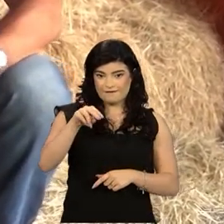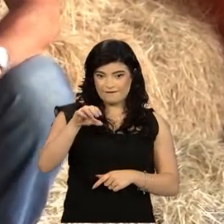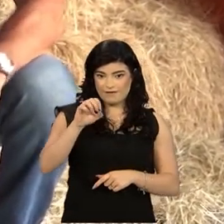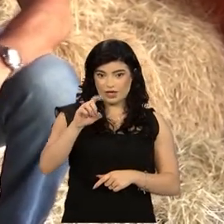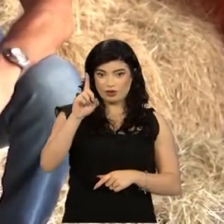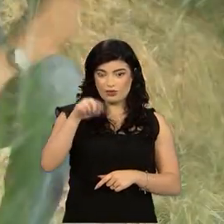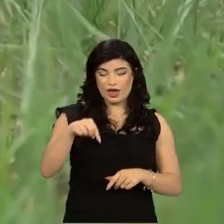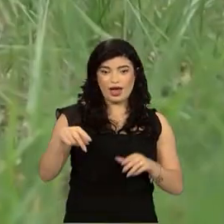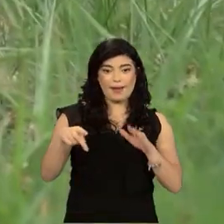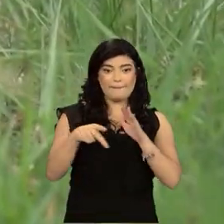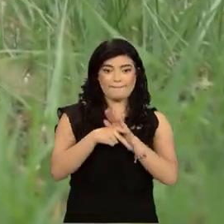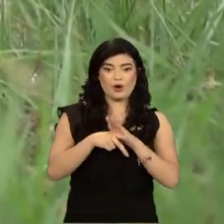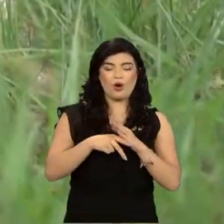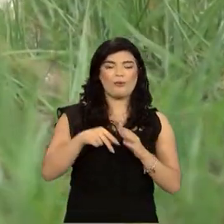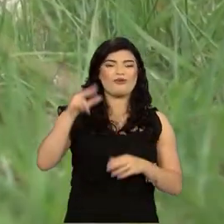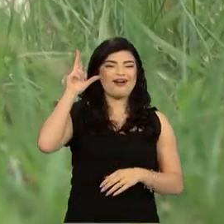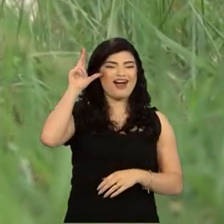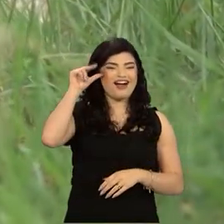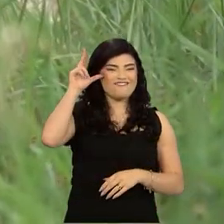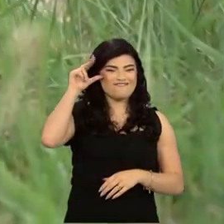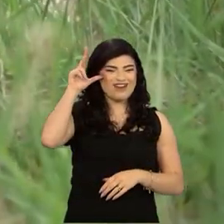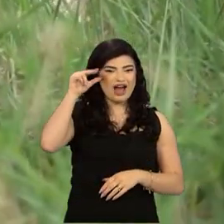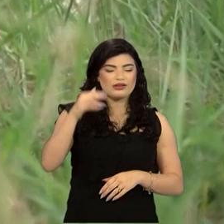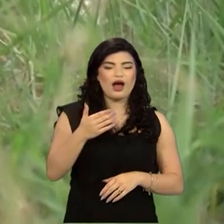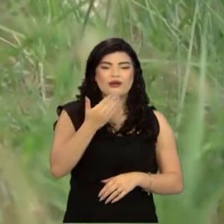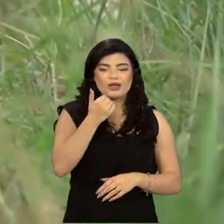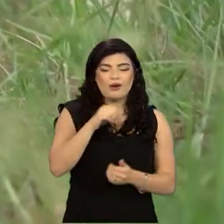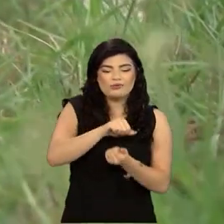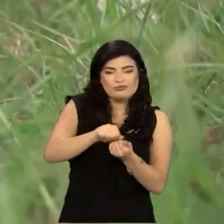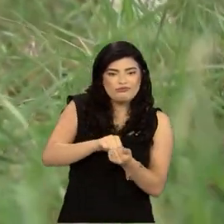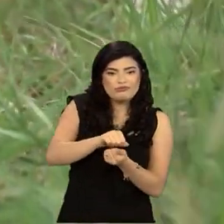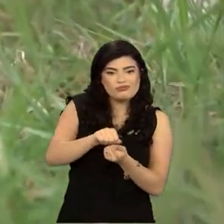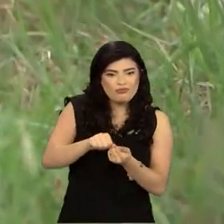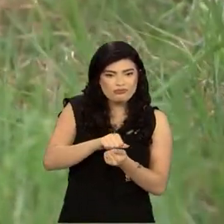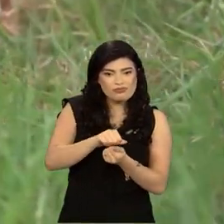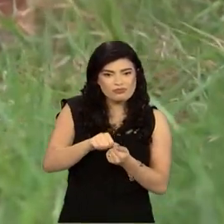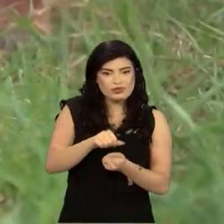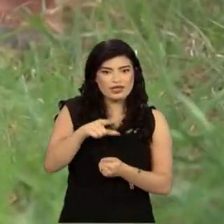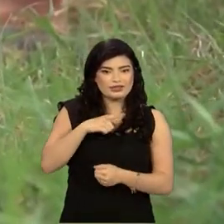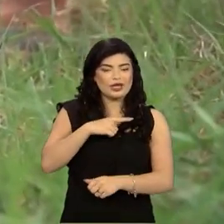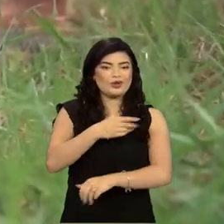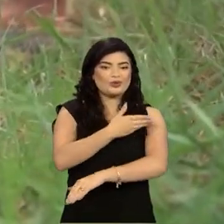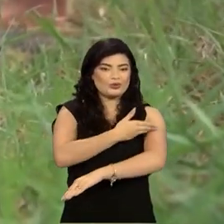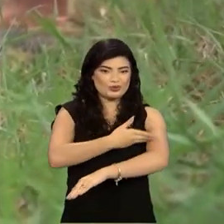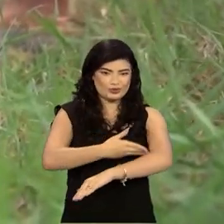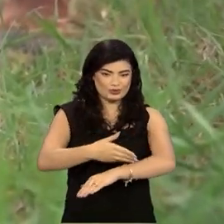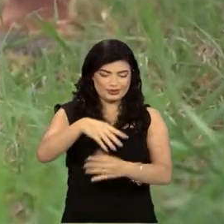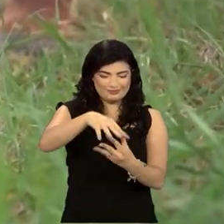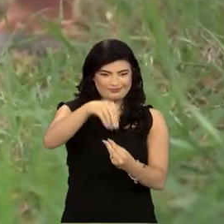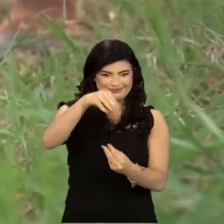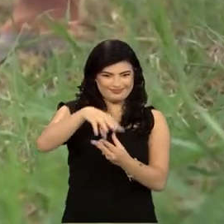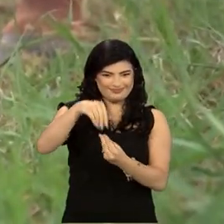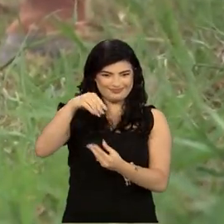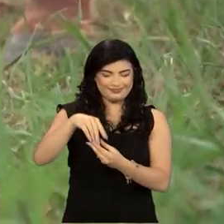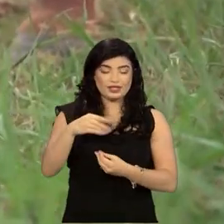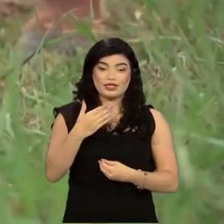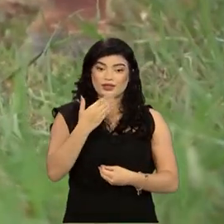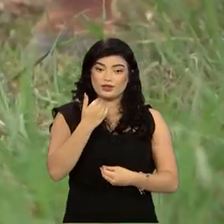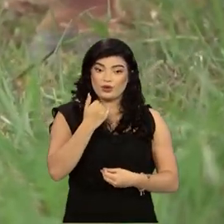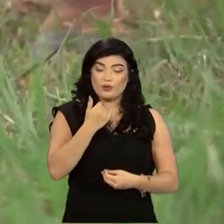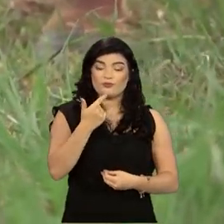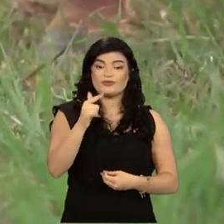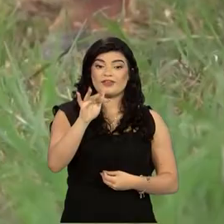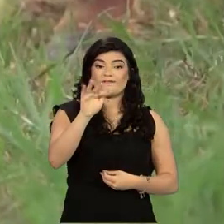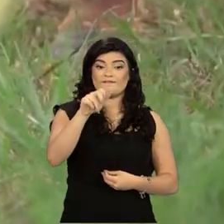é o capim que o cavalo normalmente come, geralmente família dos sínodons, tifto, costicrose e gigas. O